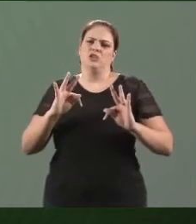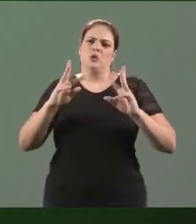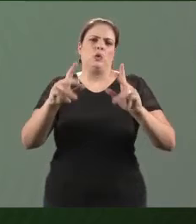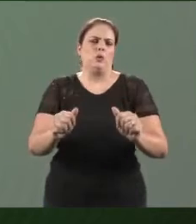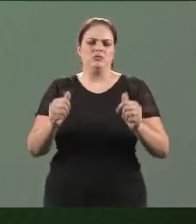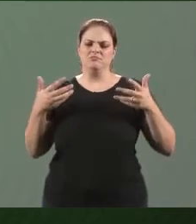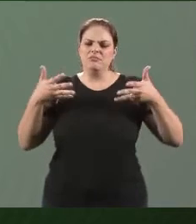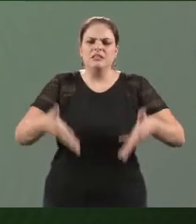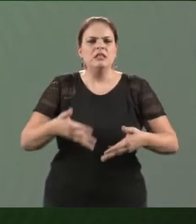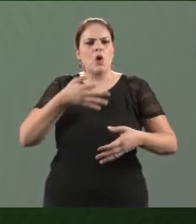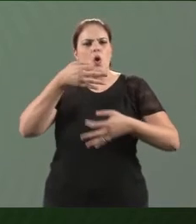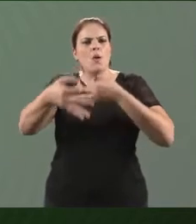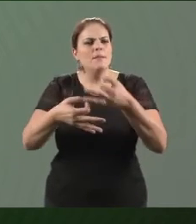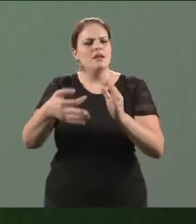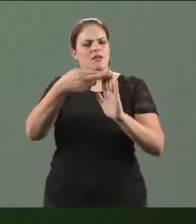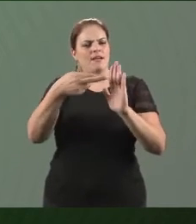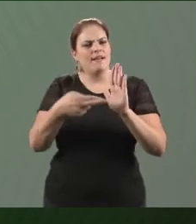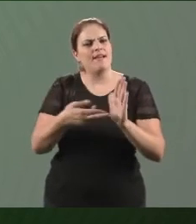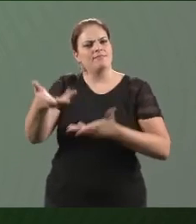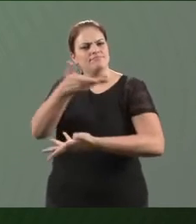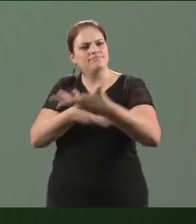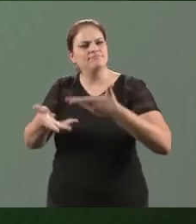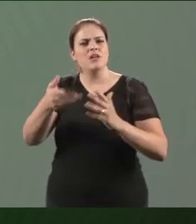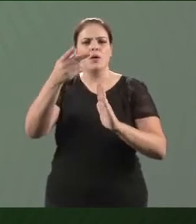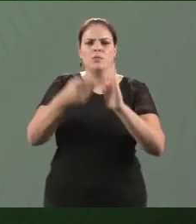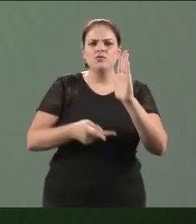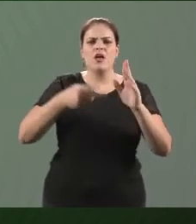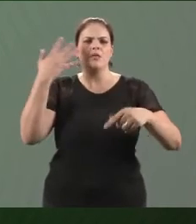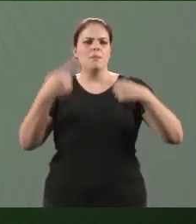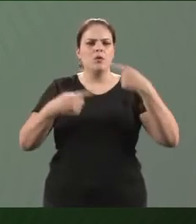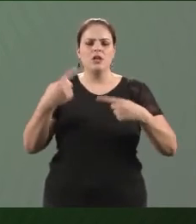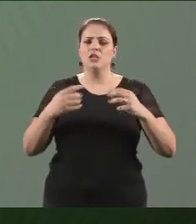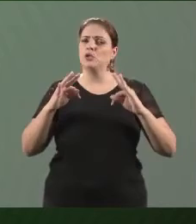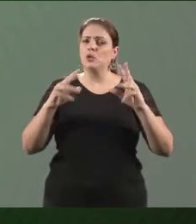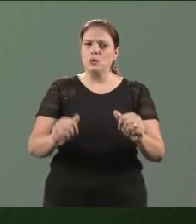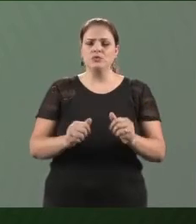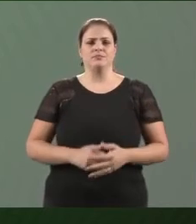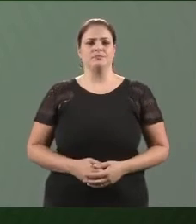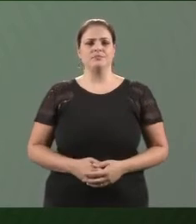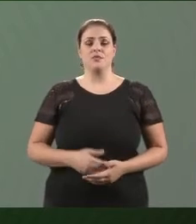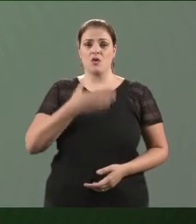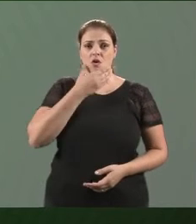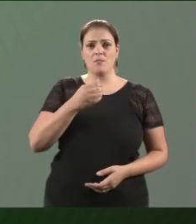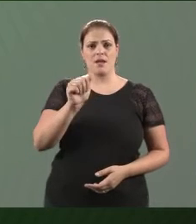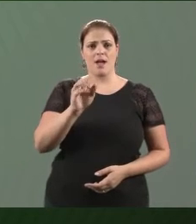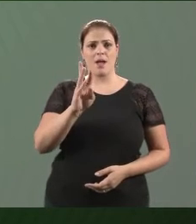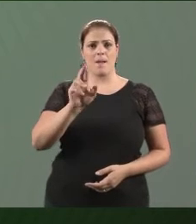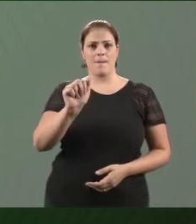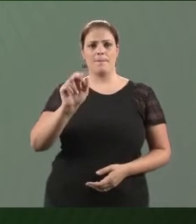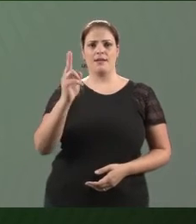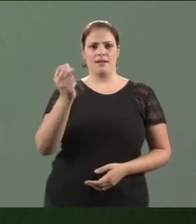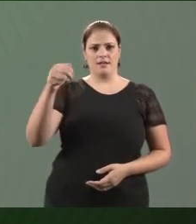relação ao viver em comum, ou seja, as políticas públicas. Ou, nas palavras de Abraham Lincoln, que foi um